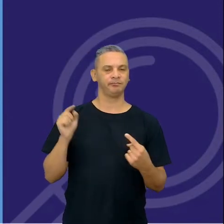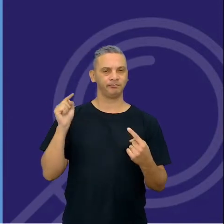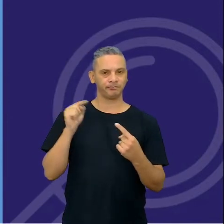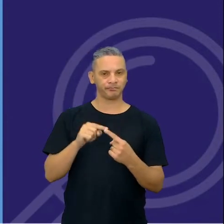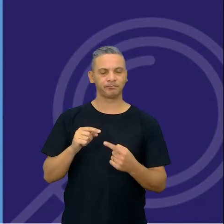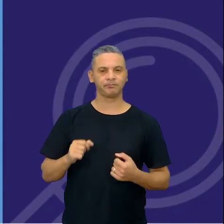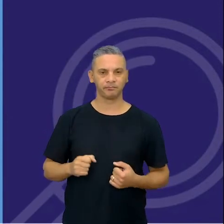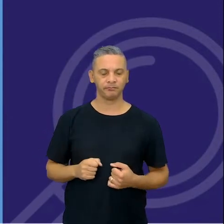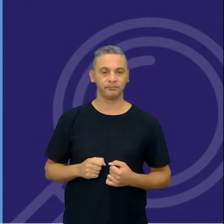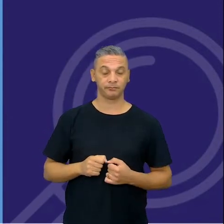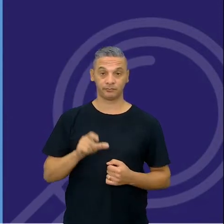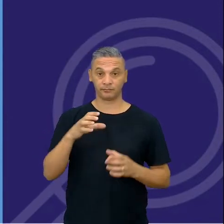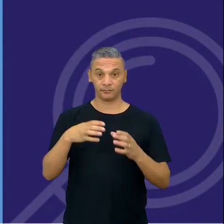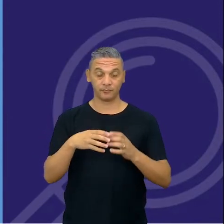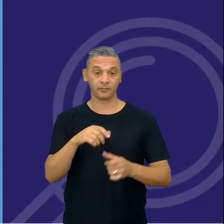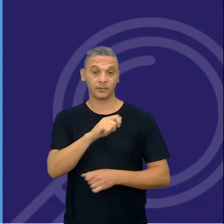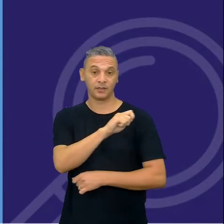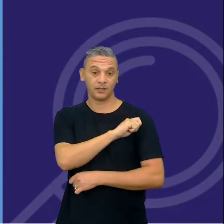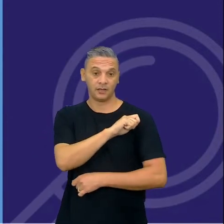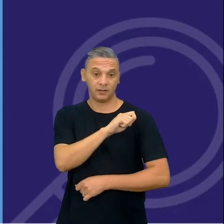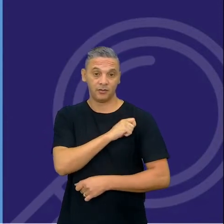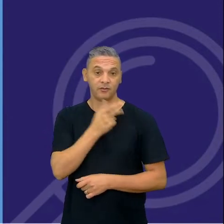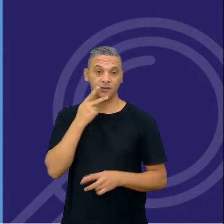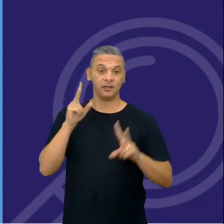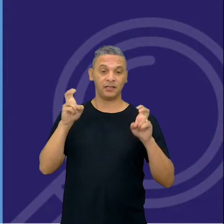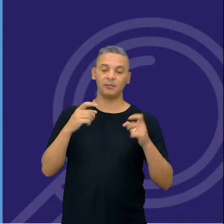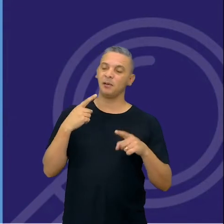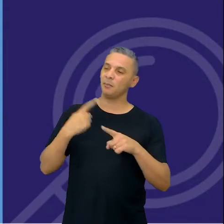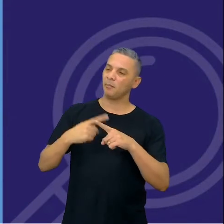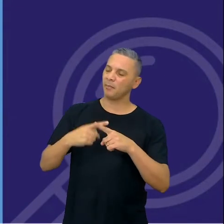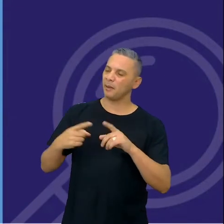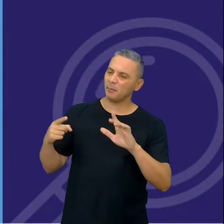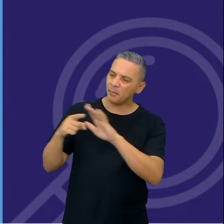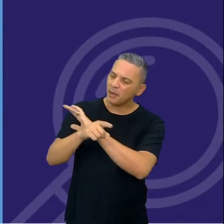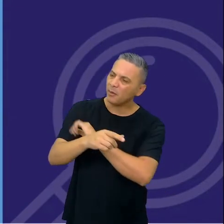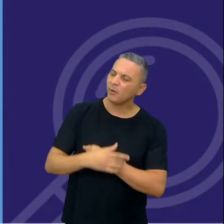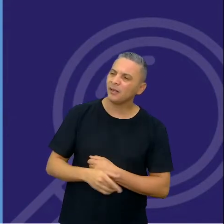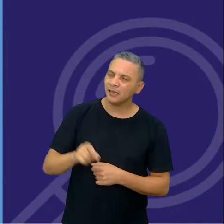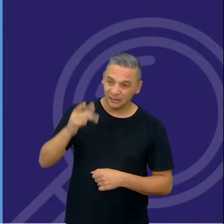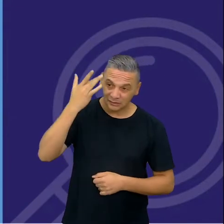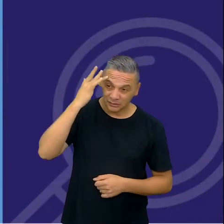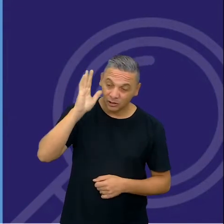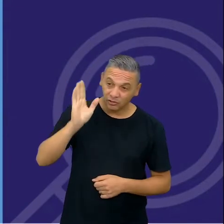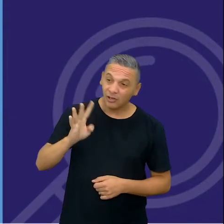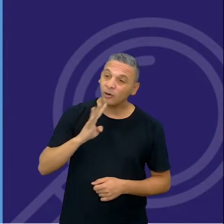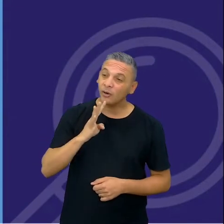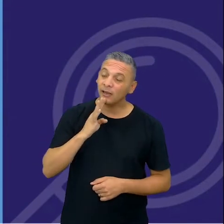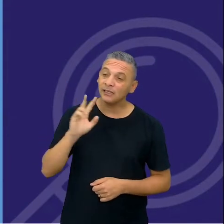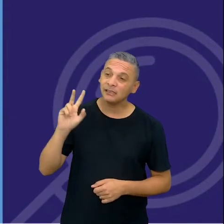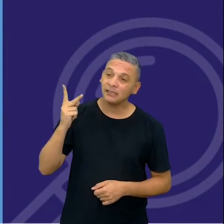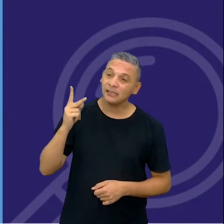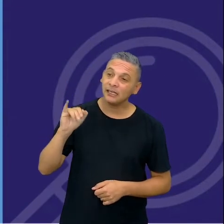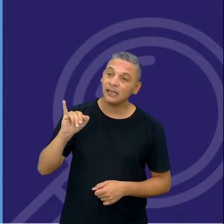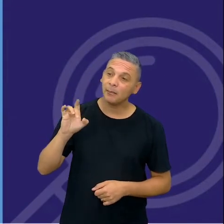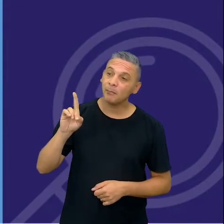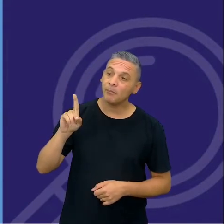quando os estudantes, quando você vai falar desse tema, você pode perguntar, vocês acham que já ouviram falar isso em algum lugar? Depois que você faz uma